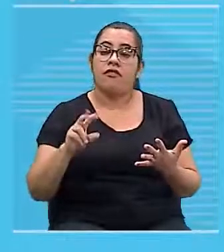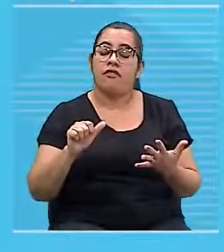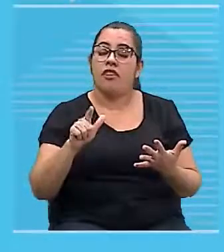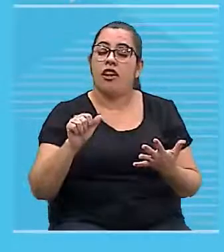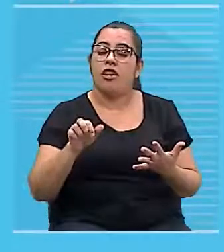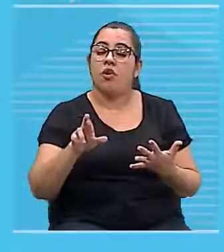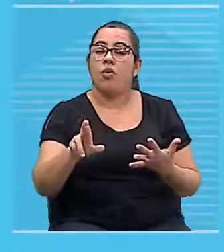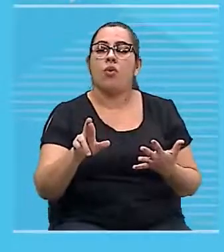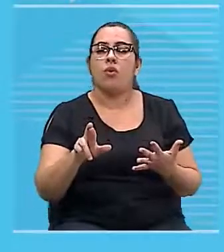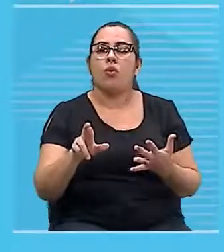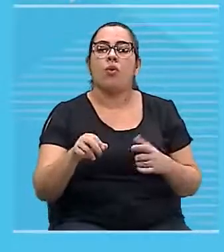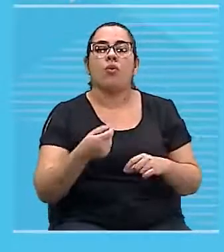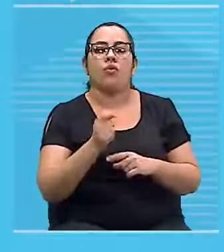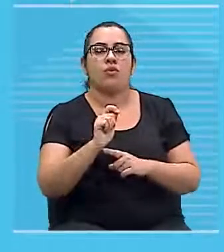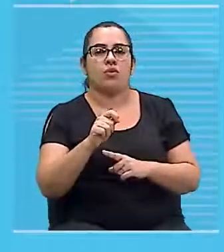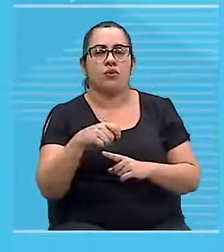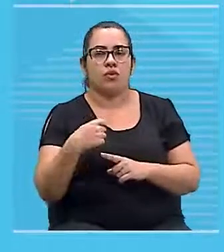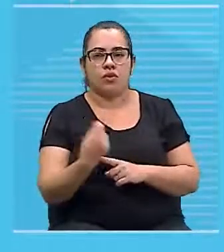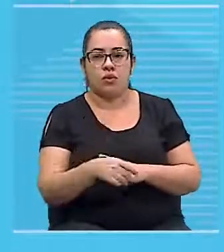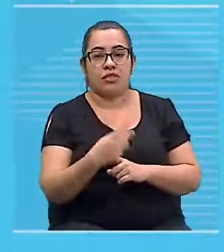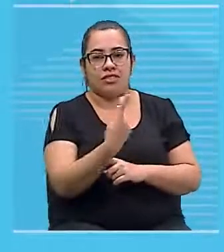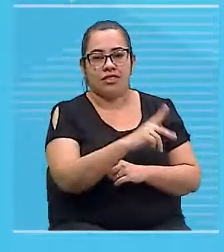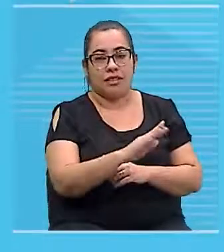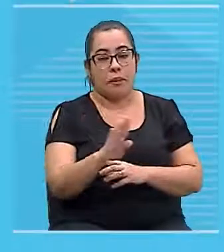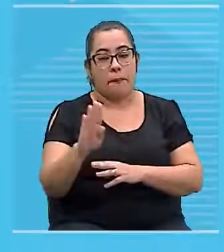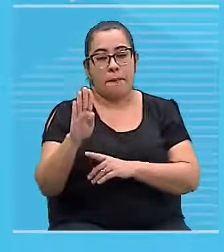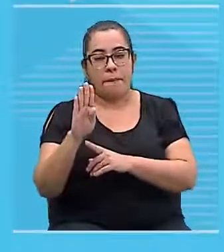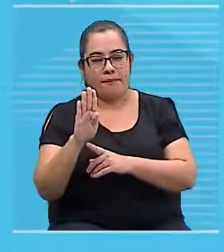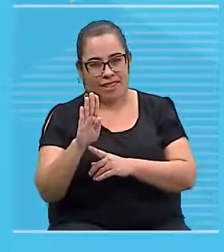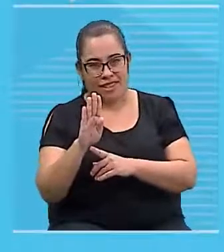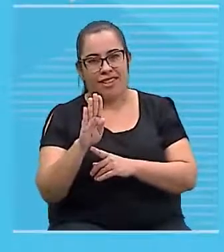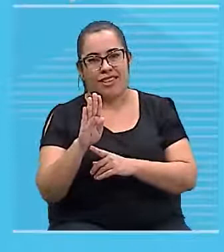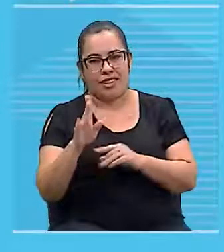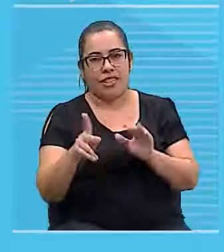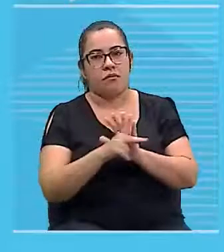representado por B, a letra B de bola,